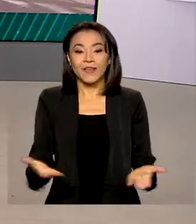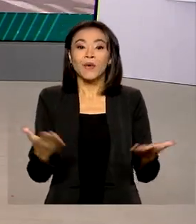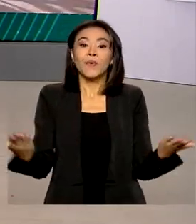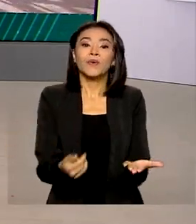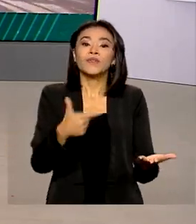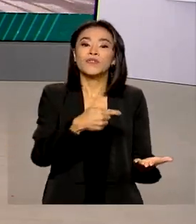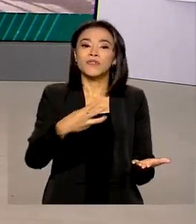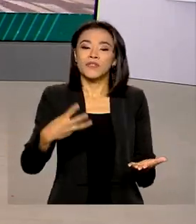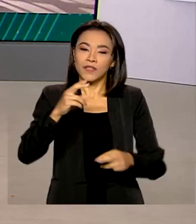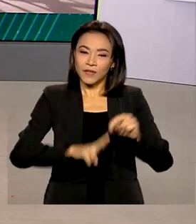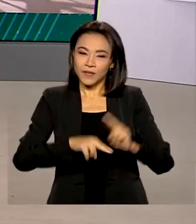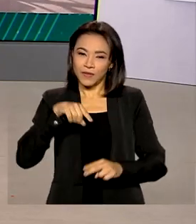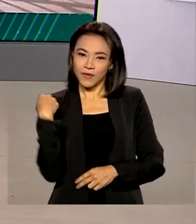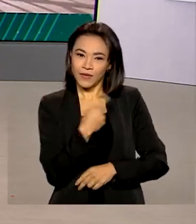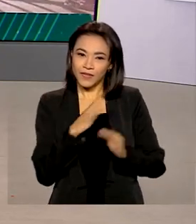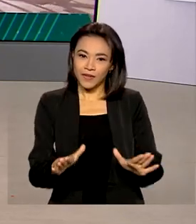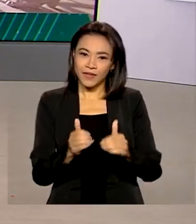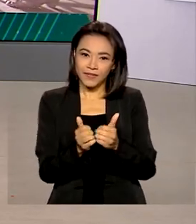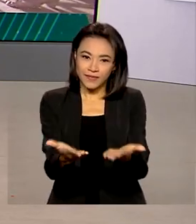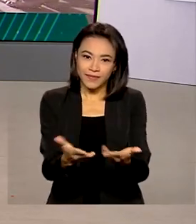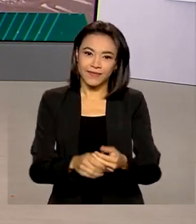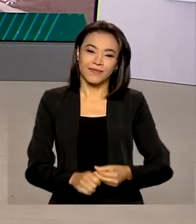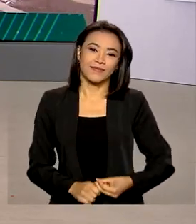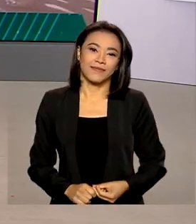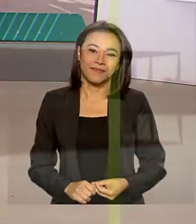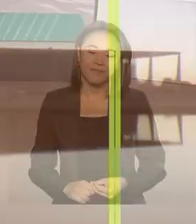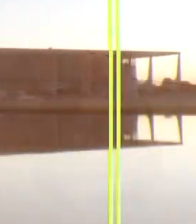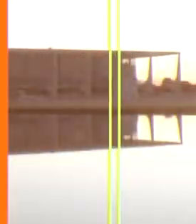de junho, o Brasil em Dia já está no ar.